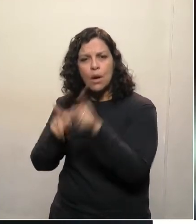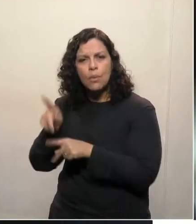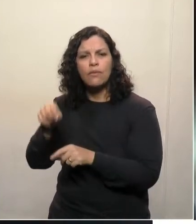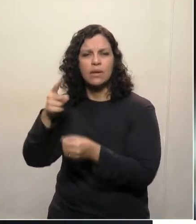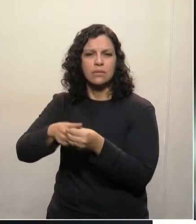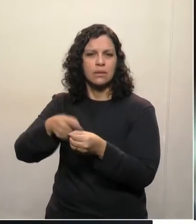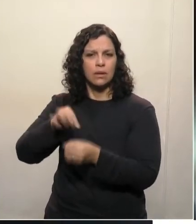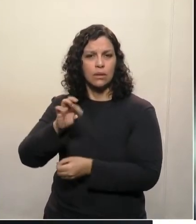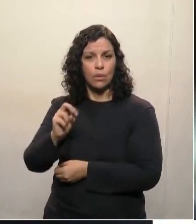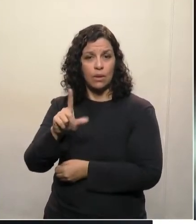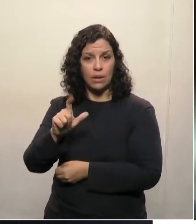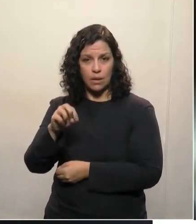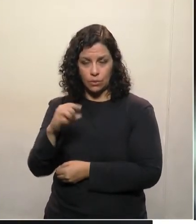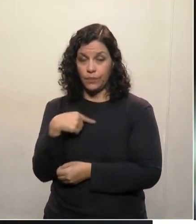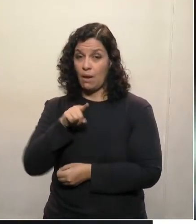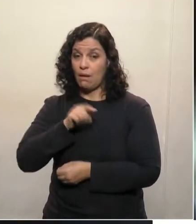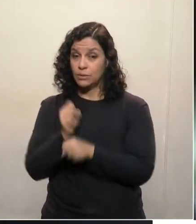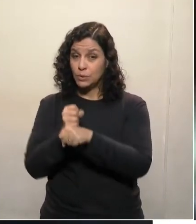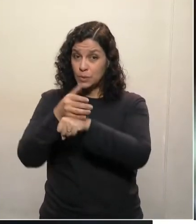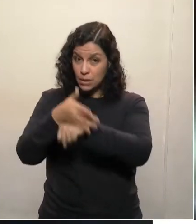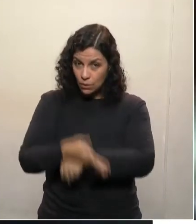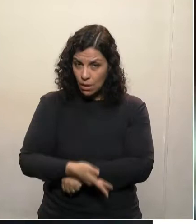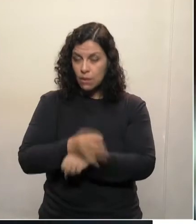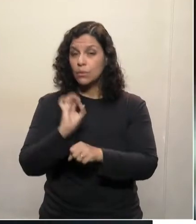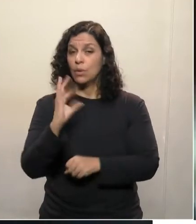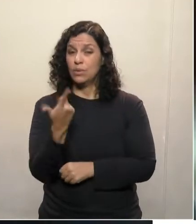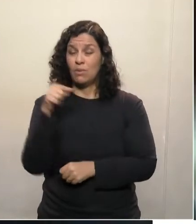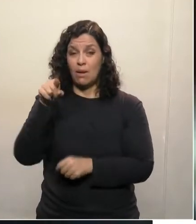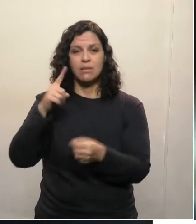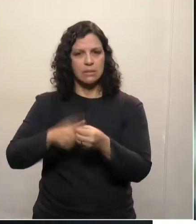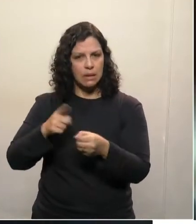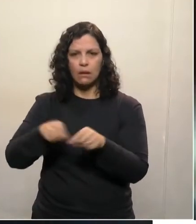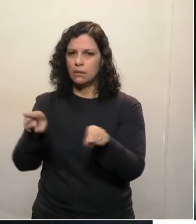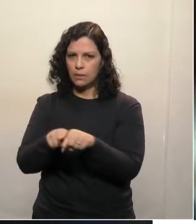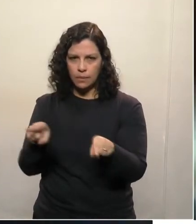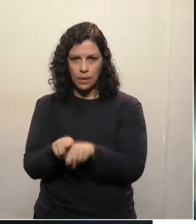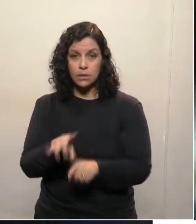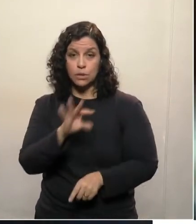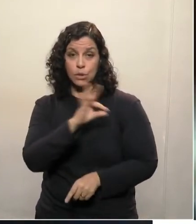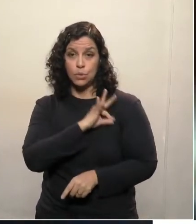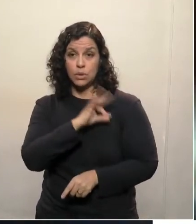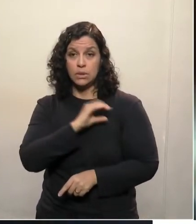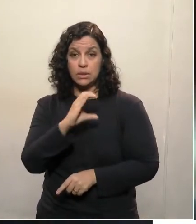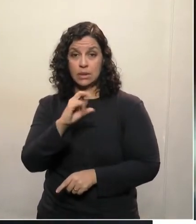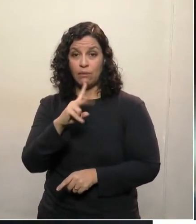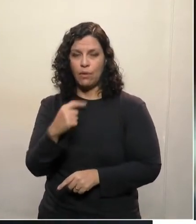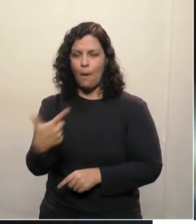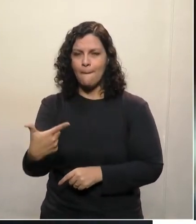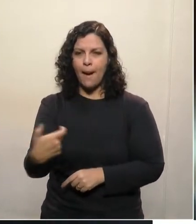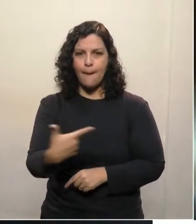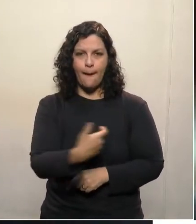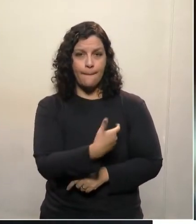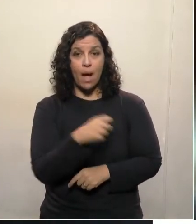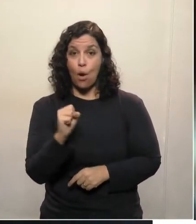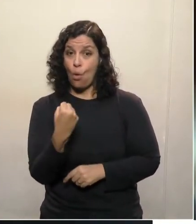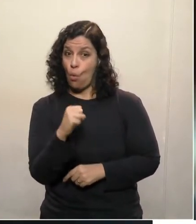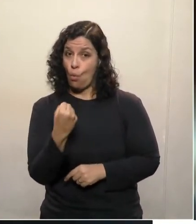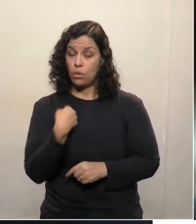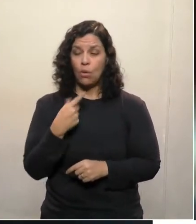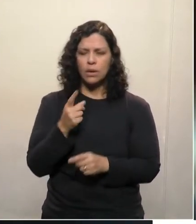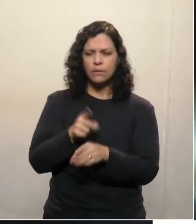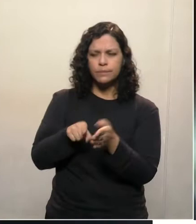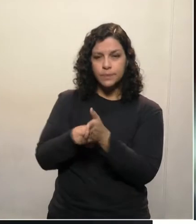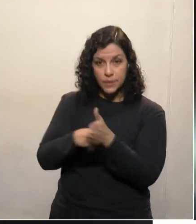evento lá em Toledo onde um policial civil foi baleado, atingido por oito disparos. Isso está sendo